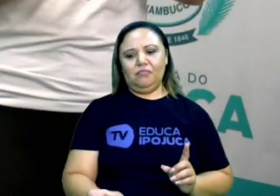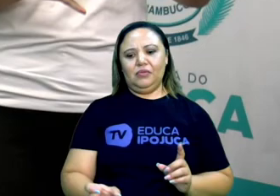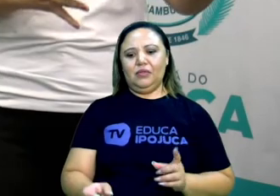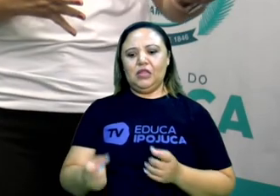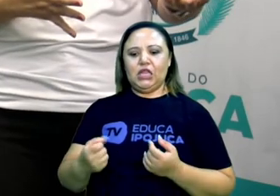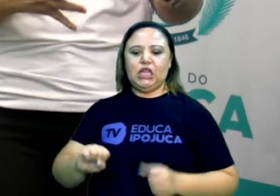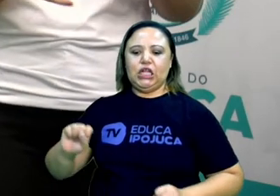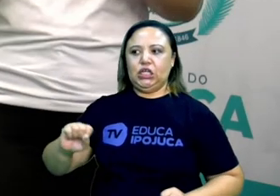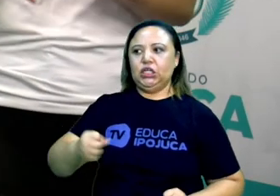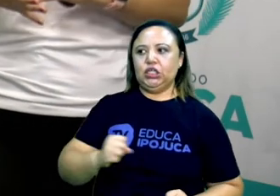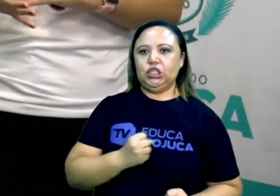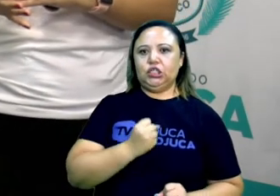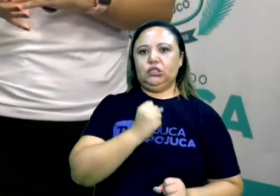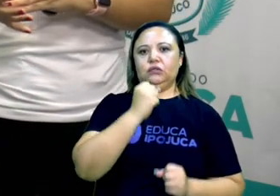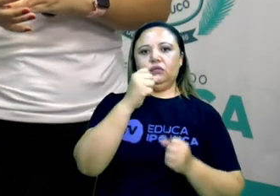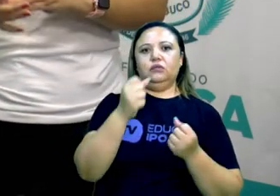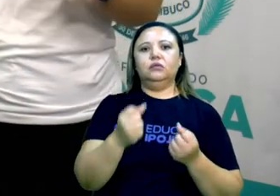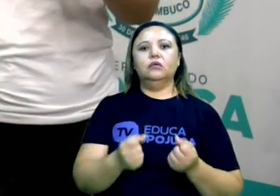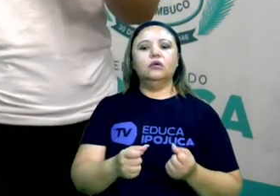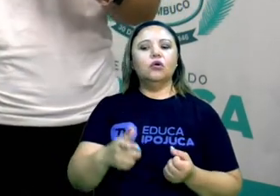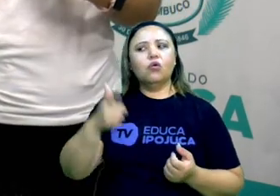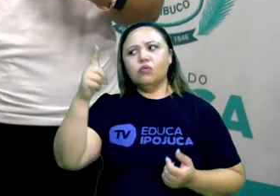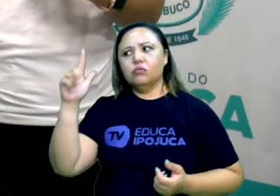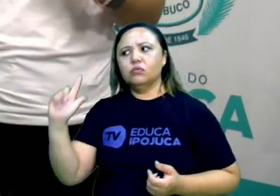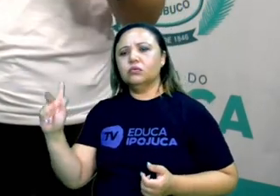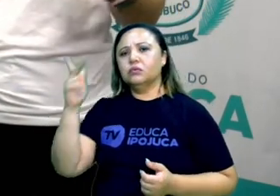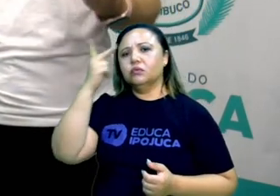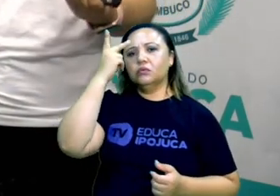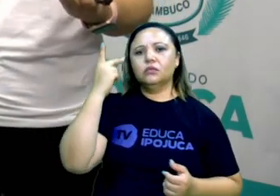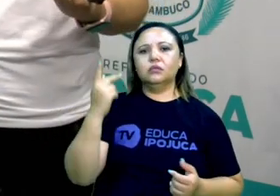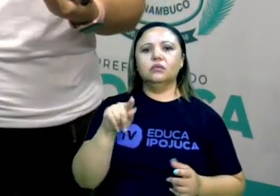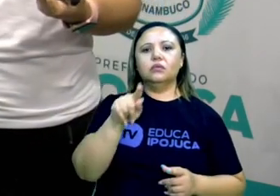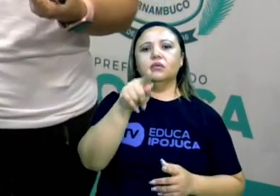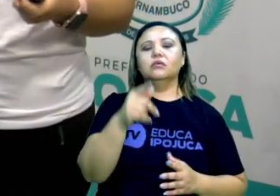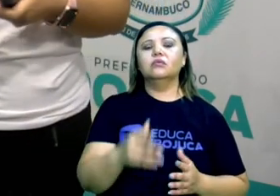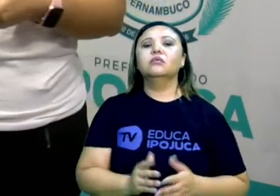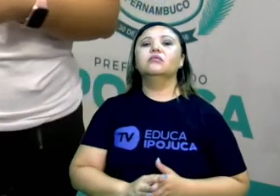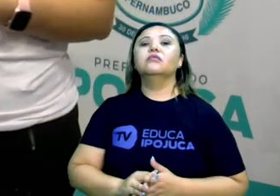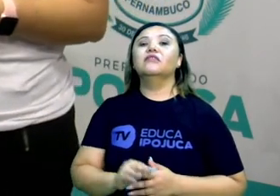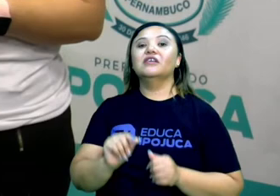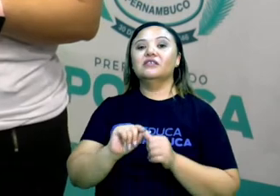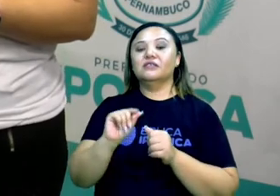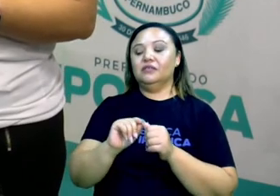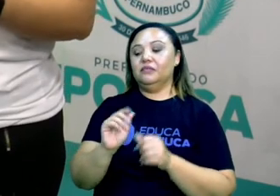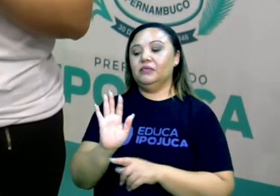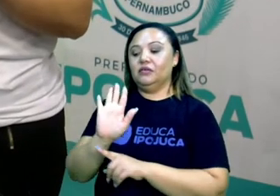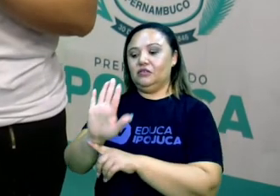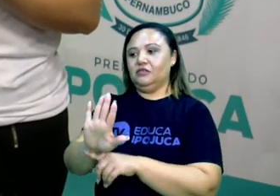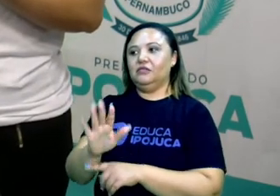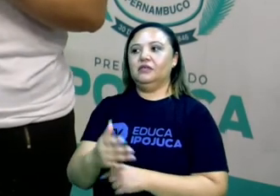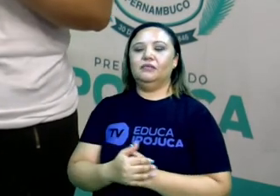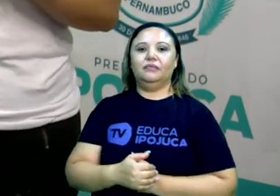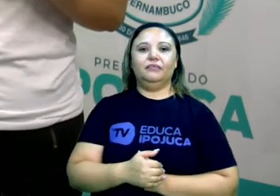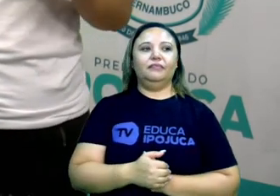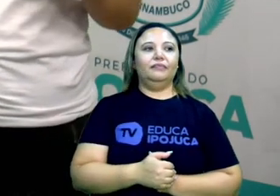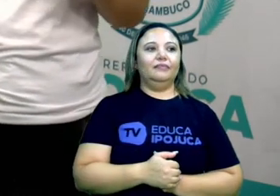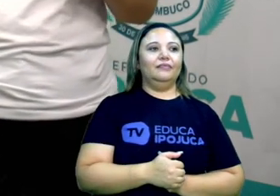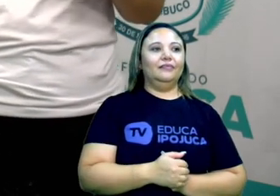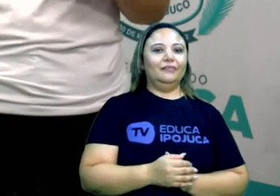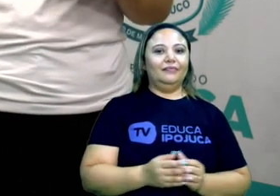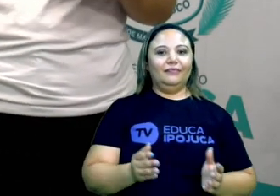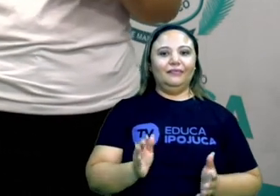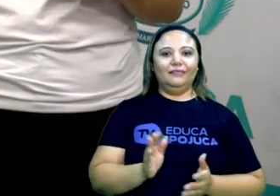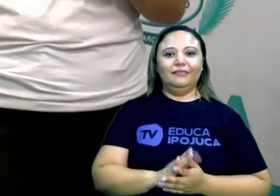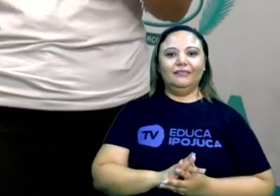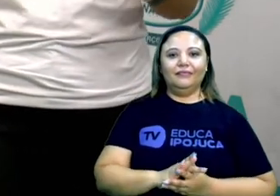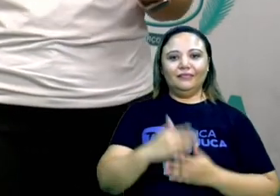Que meios você pode fazer pra ajudar? Tanto pra se proteger como pra proteger outras pessoas? Então, hoje